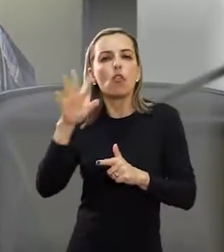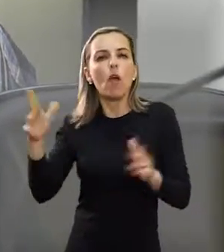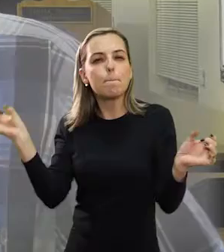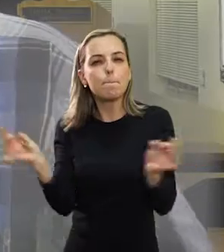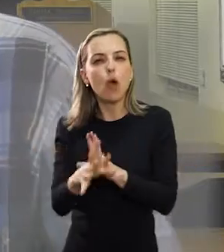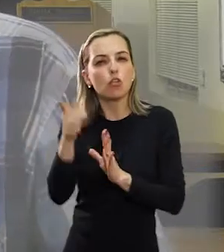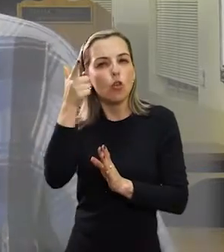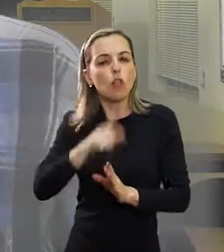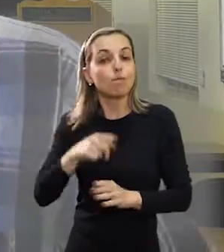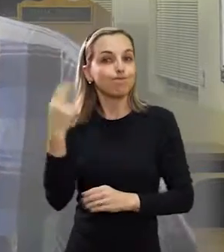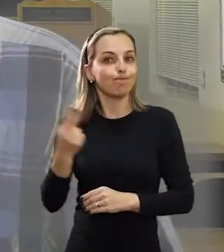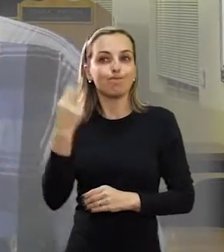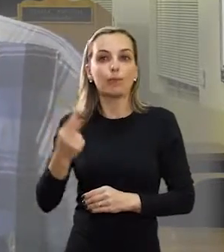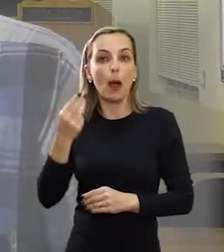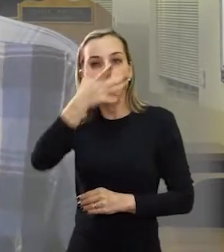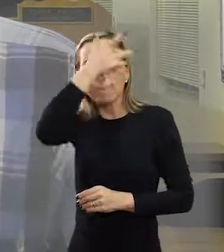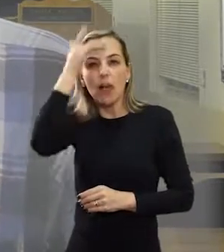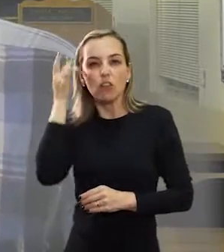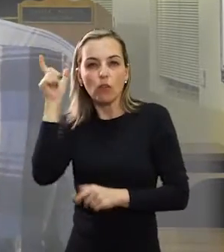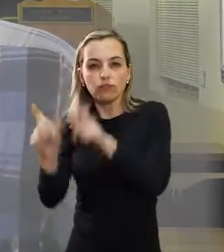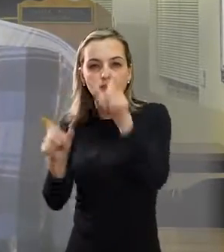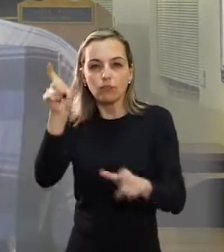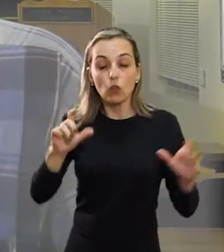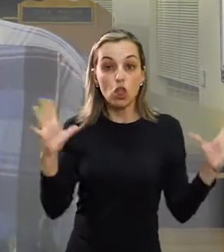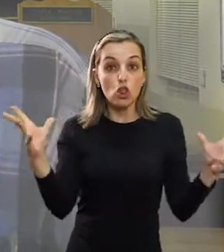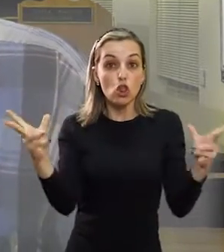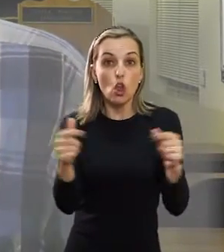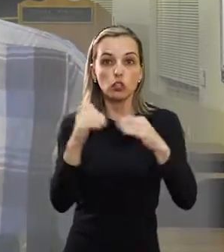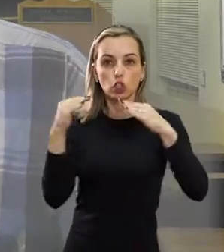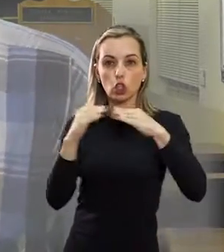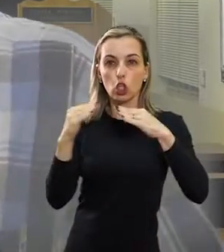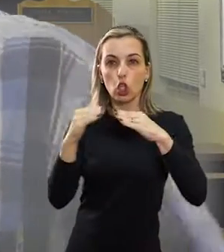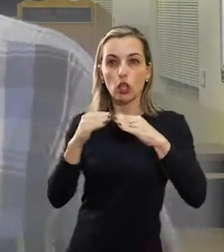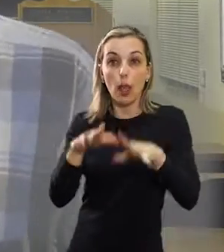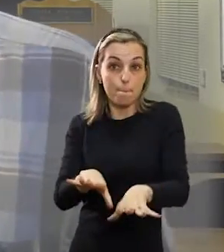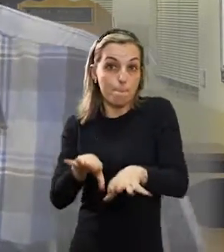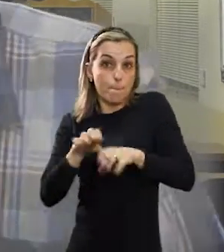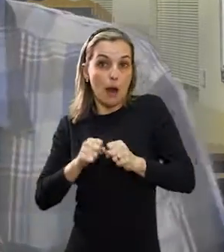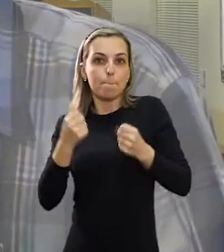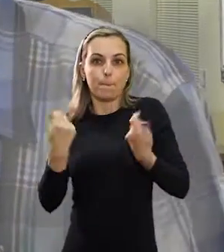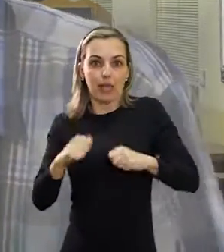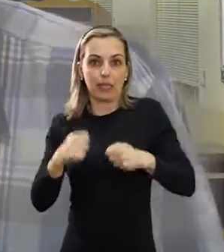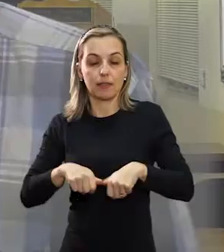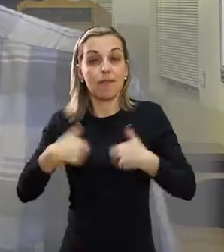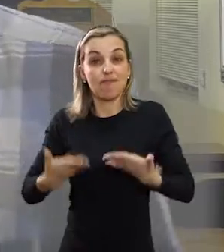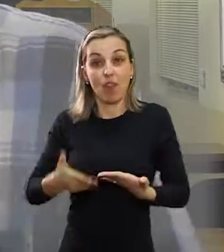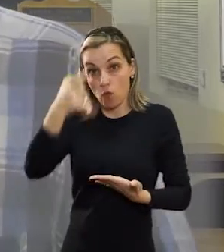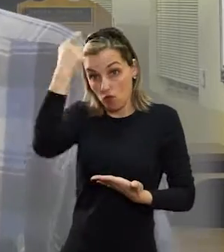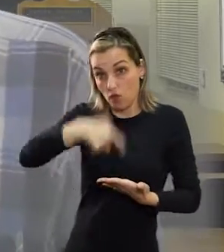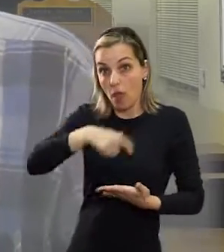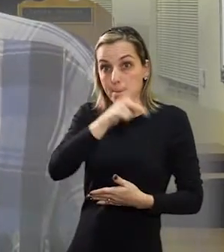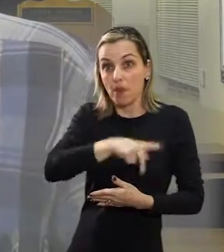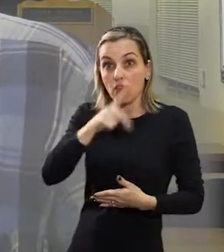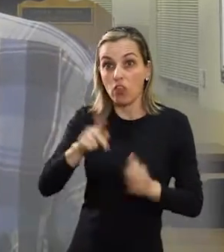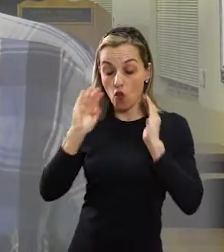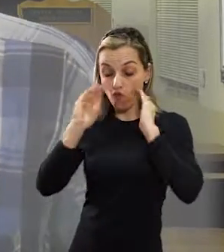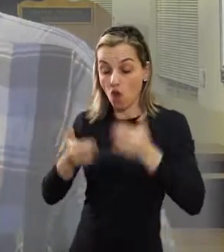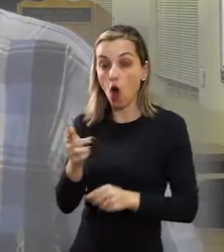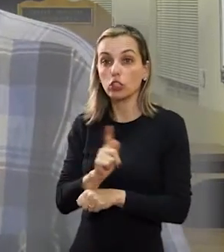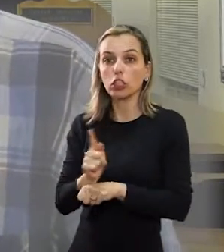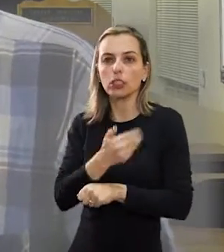vitória. Isso é um consenso, isso tem que entrar no cotidiano das pessoas. Então o desafio, e eu sou professor, estou na gestão pública, mas como professor,